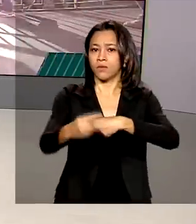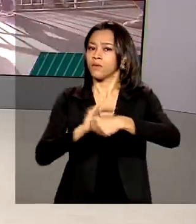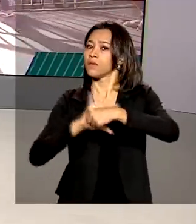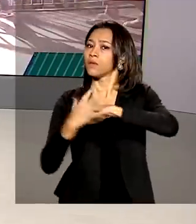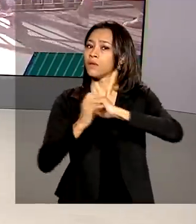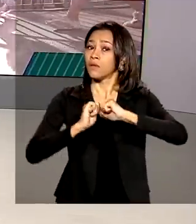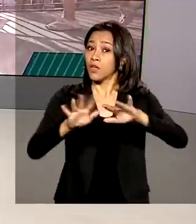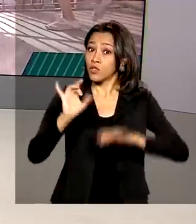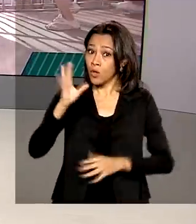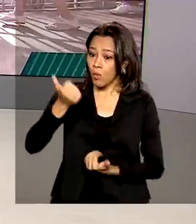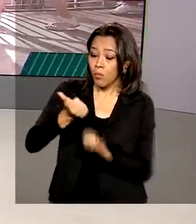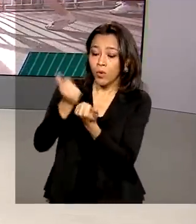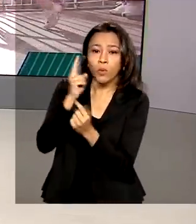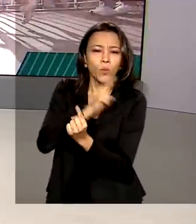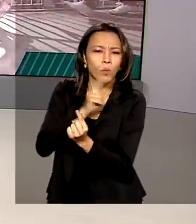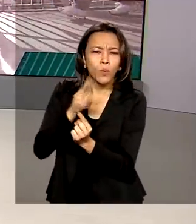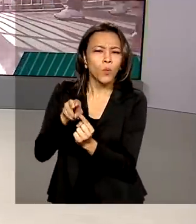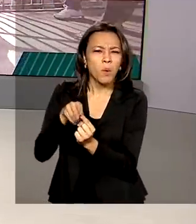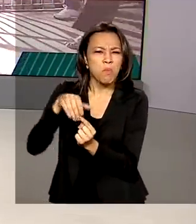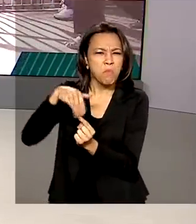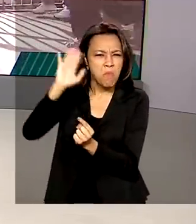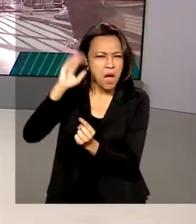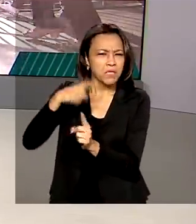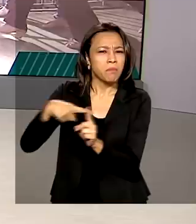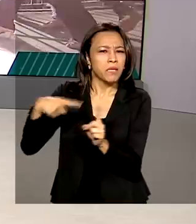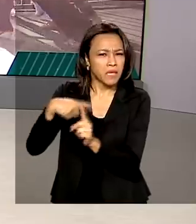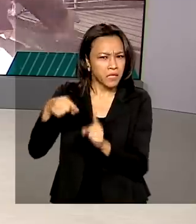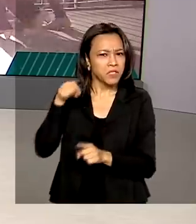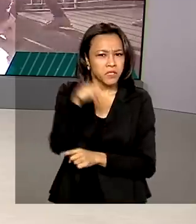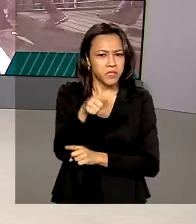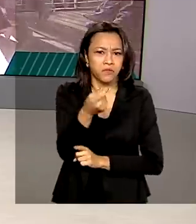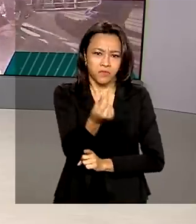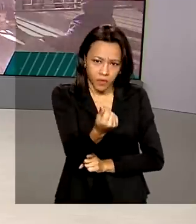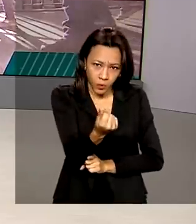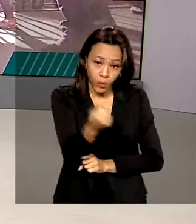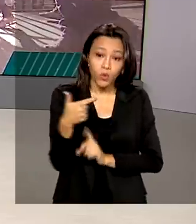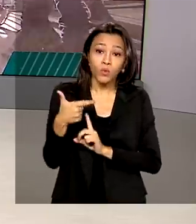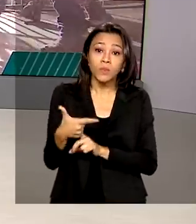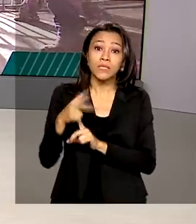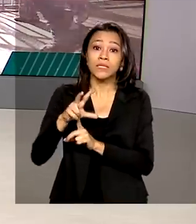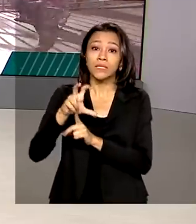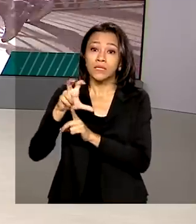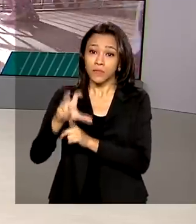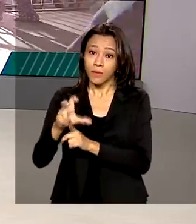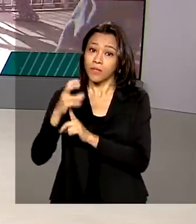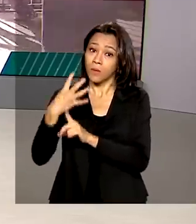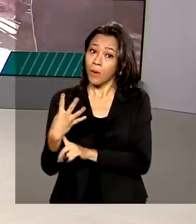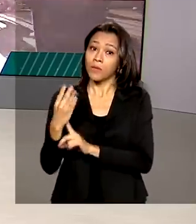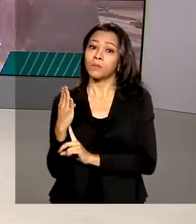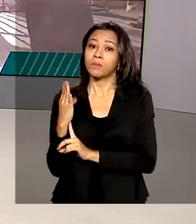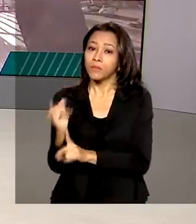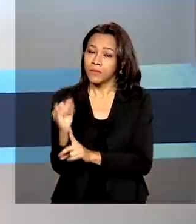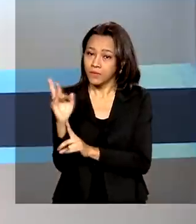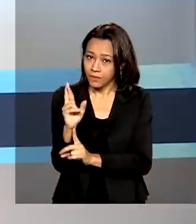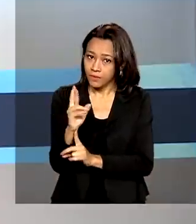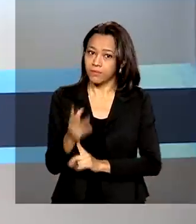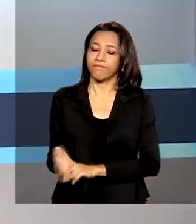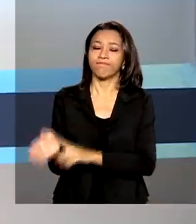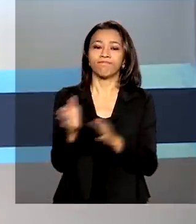Só o auxílio emergencial consome mais da metade desses recursos, 254 bilhões de reais.